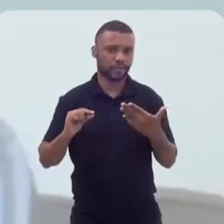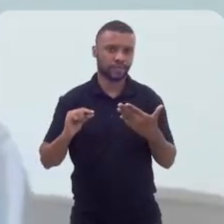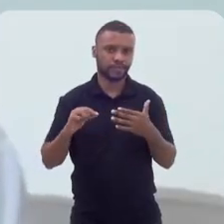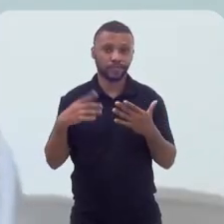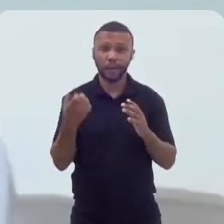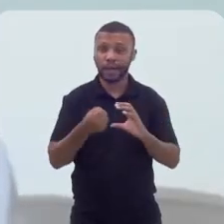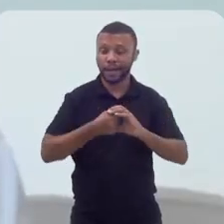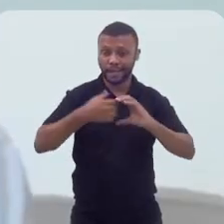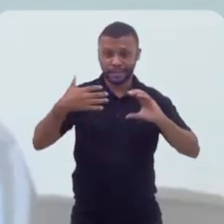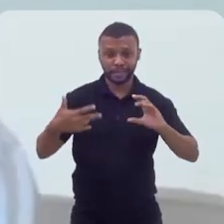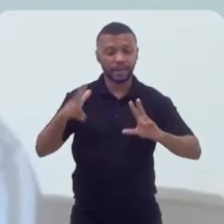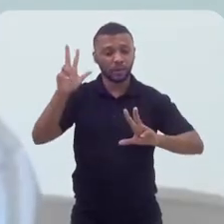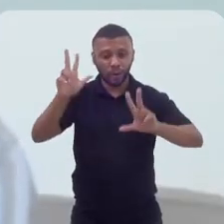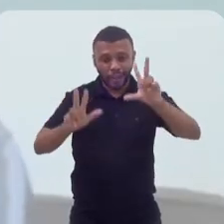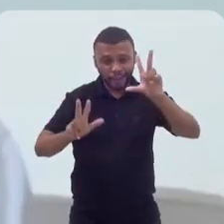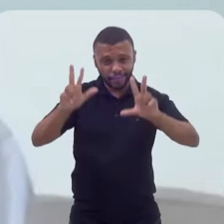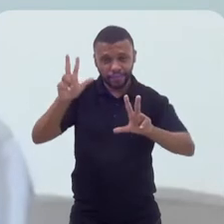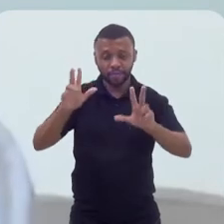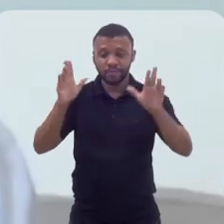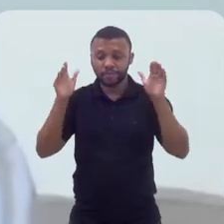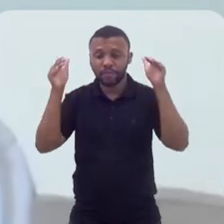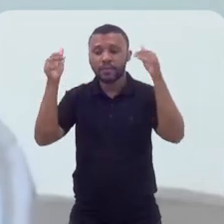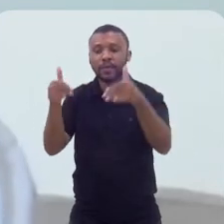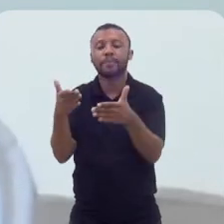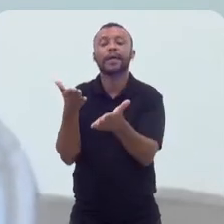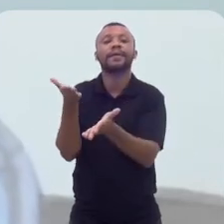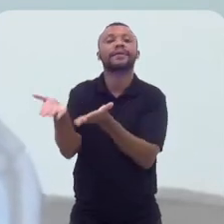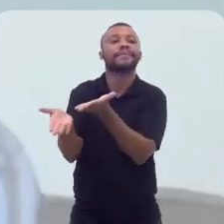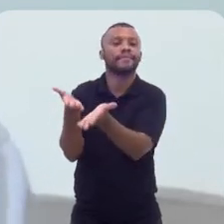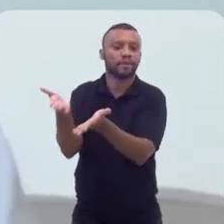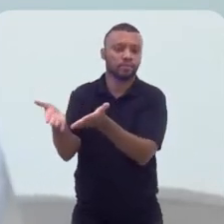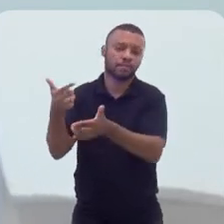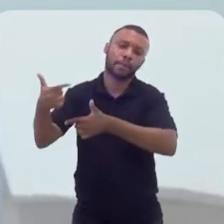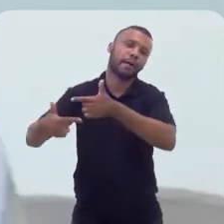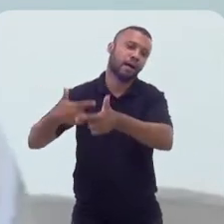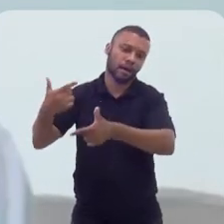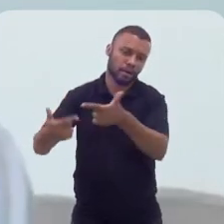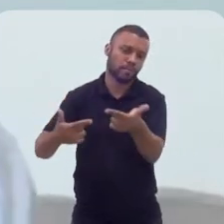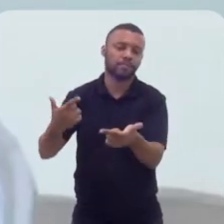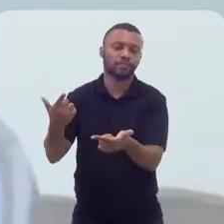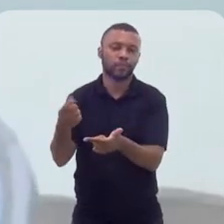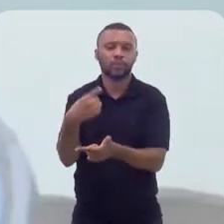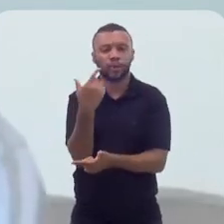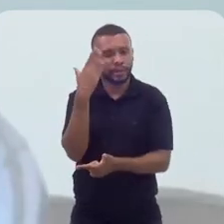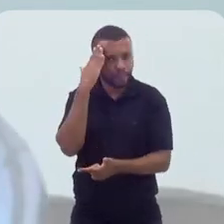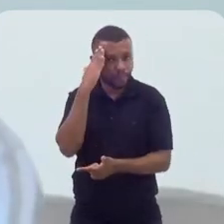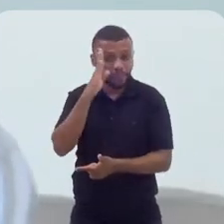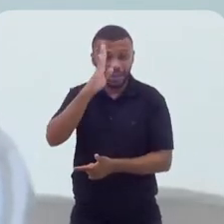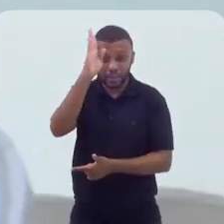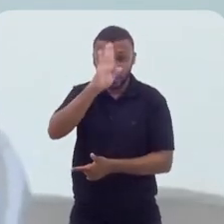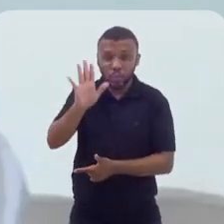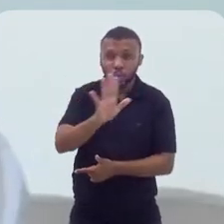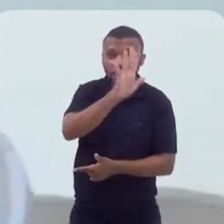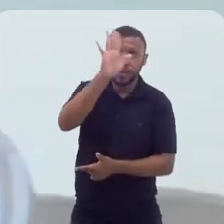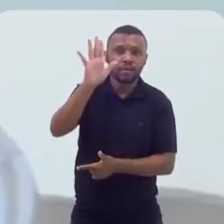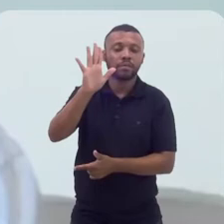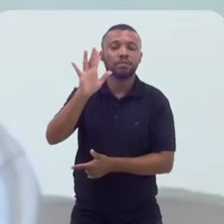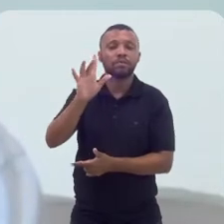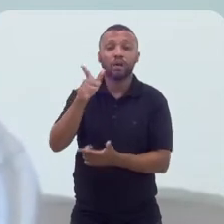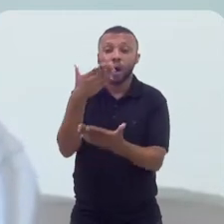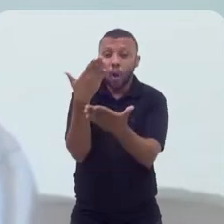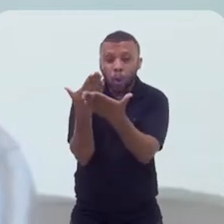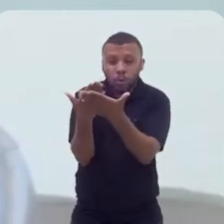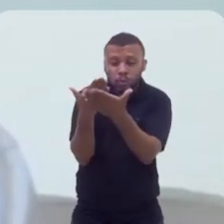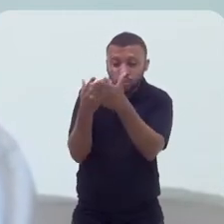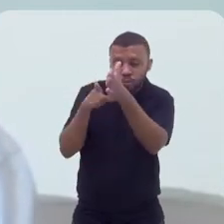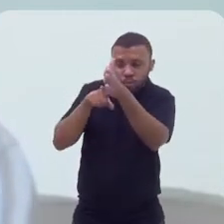do carnaval, ela tem características voltadas para serviços. E nós sabemos o quanto, no Brasil, nós estamos atrasados no